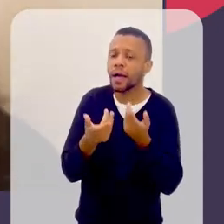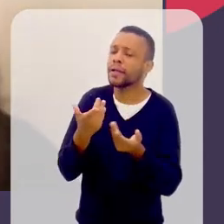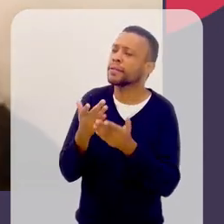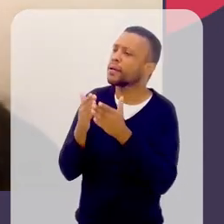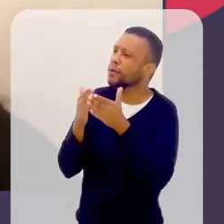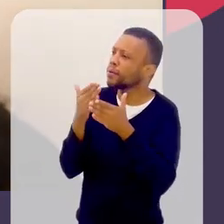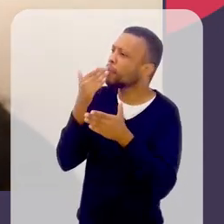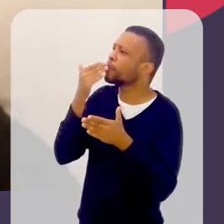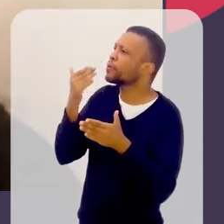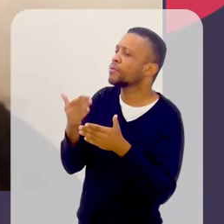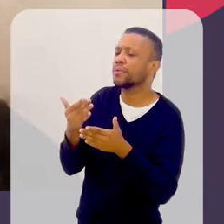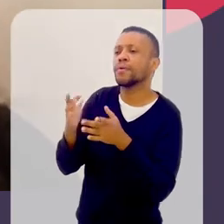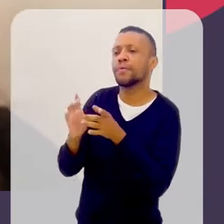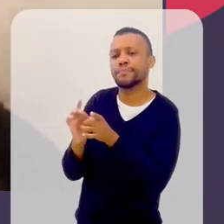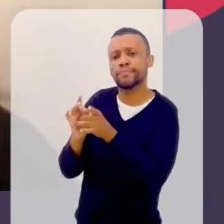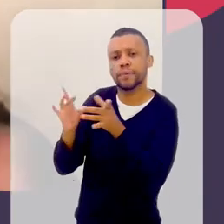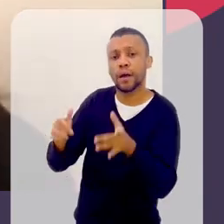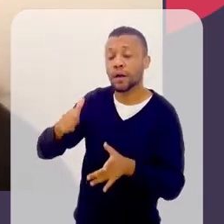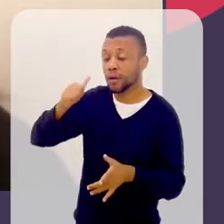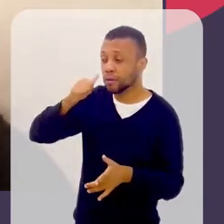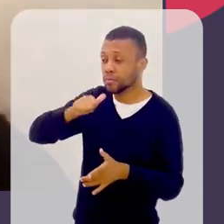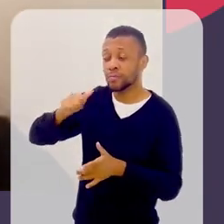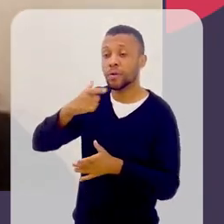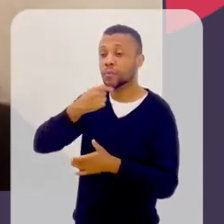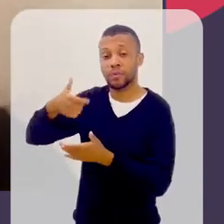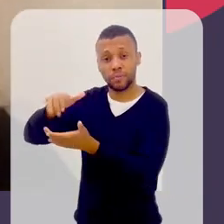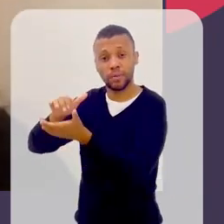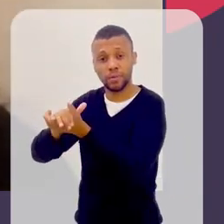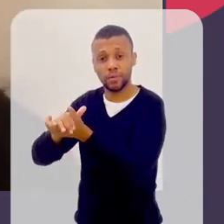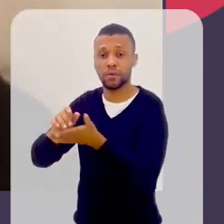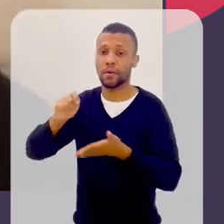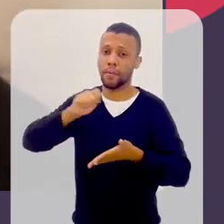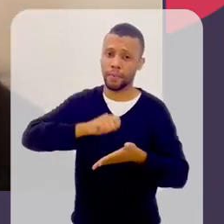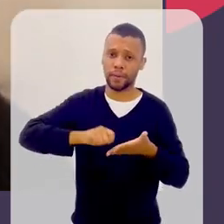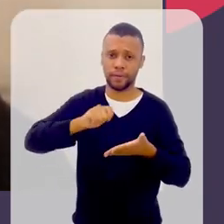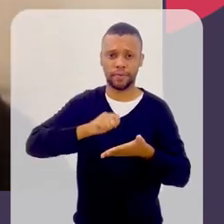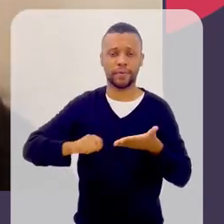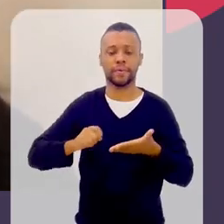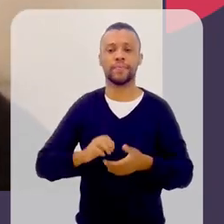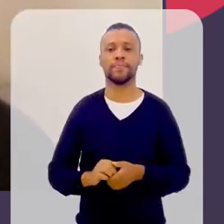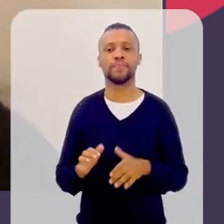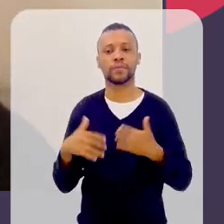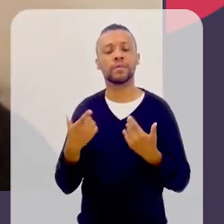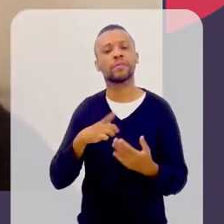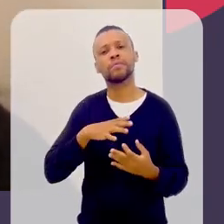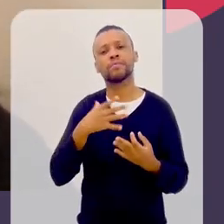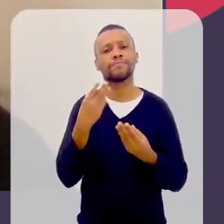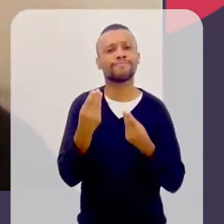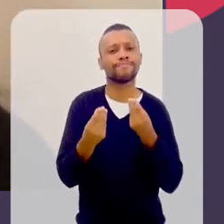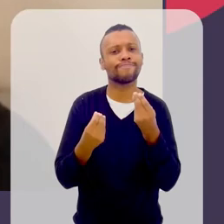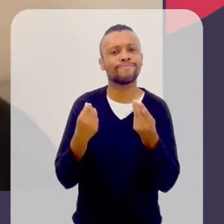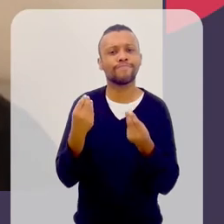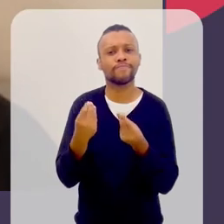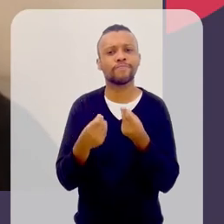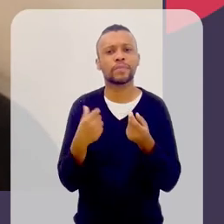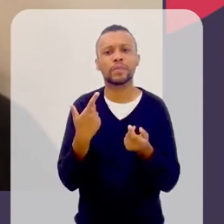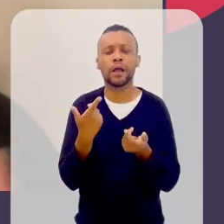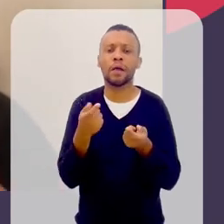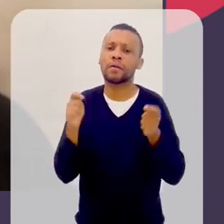permissão aos seus maridos, né? Para escrever. Então, assim, num certo sentido, a gente pode dizer que elas